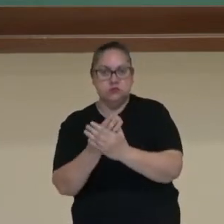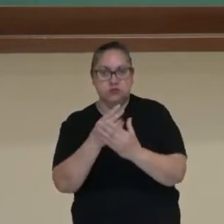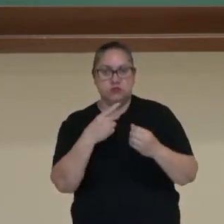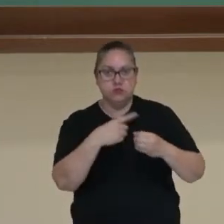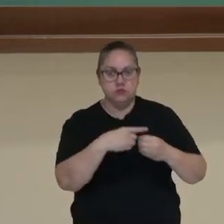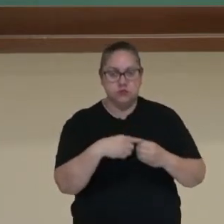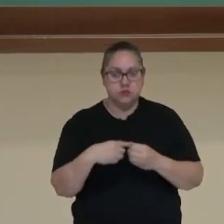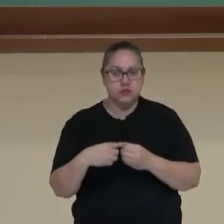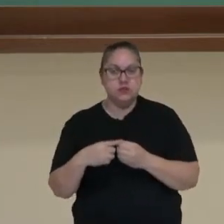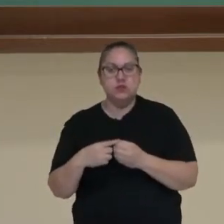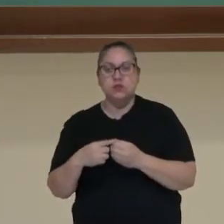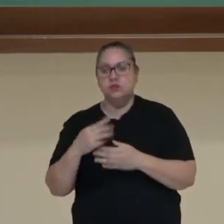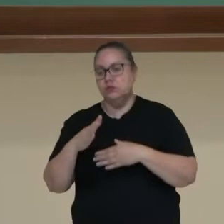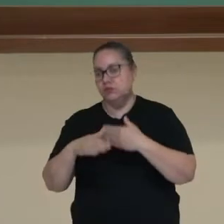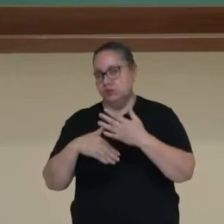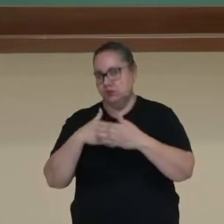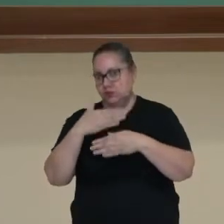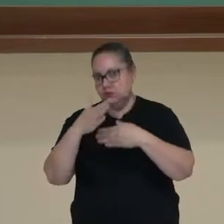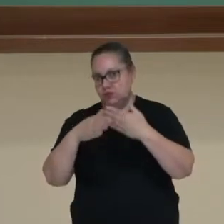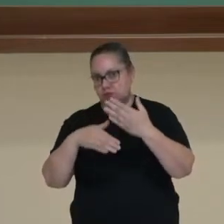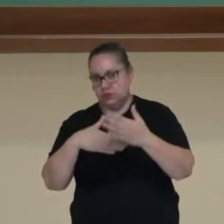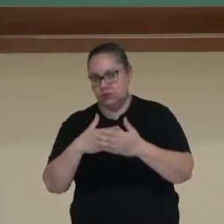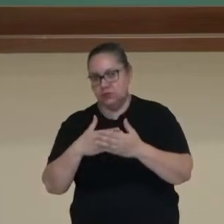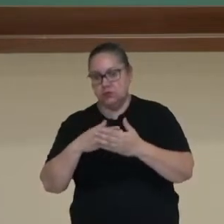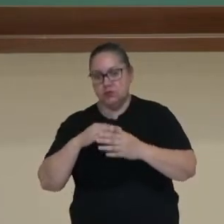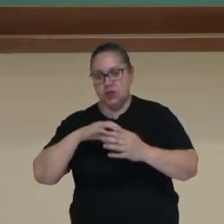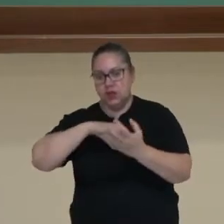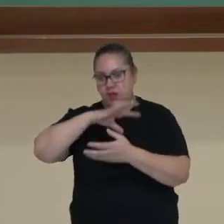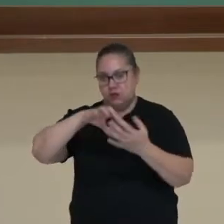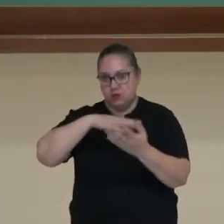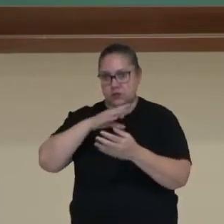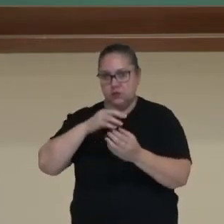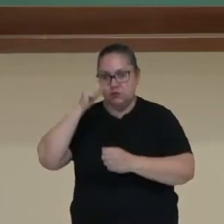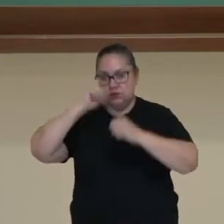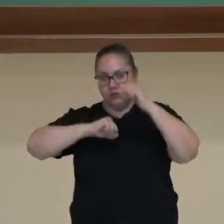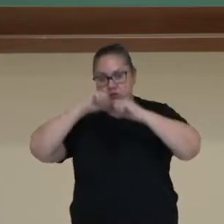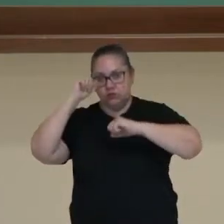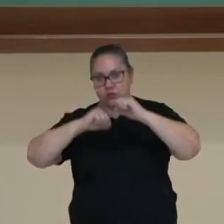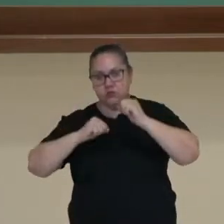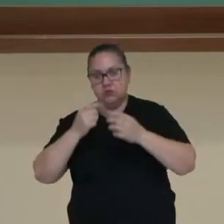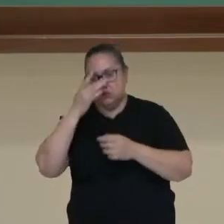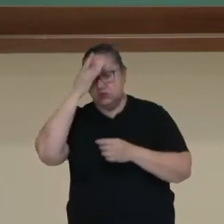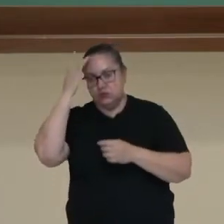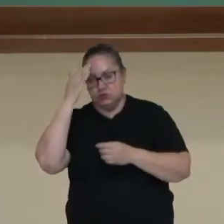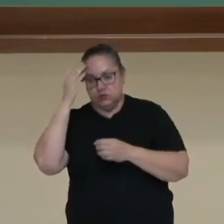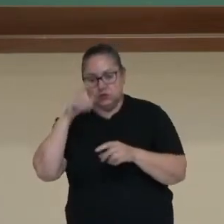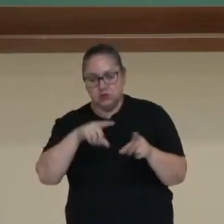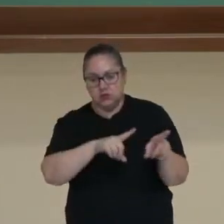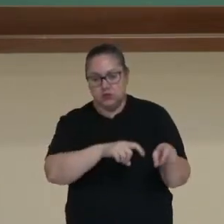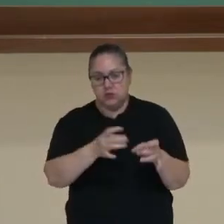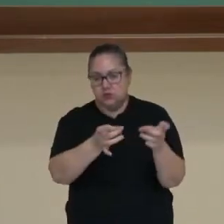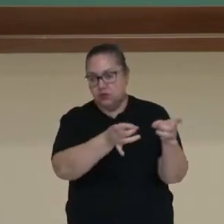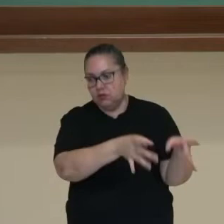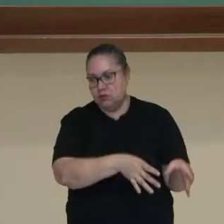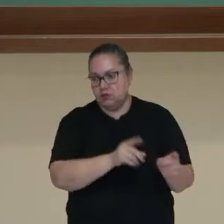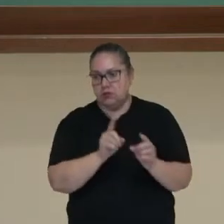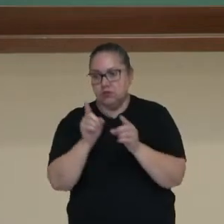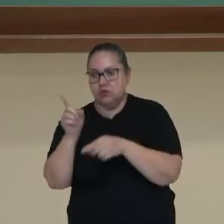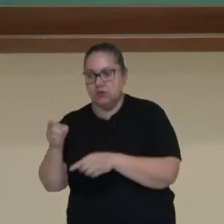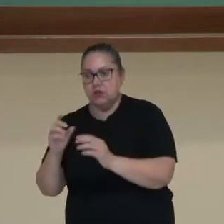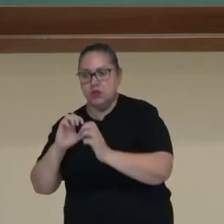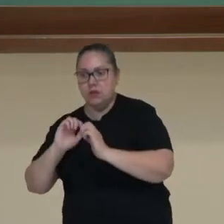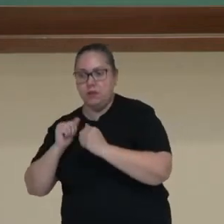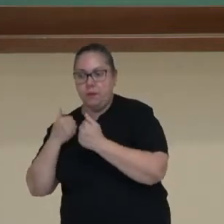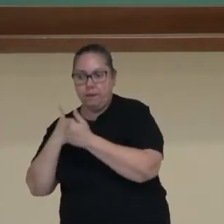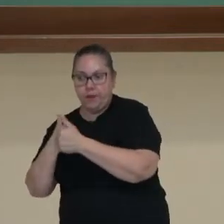cidades, desde o processo de revolução industrial, aonde as pessoas saíram do campo e se estabeleceram no entorno